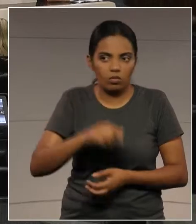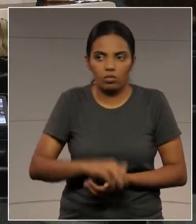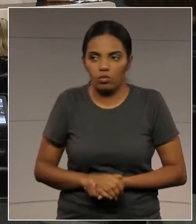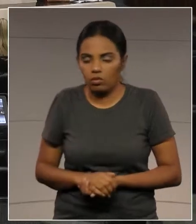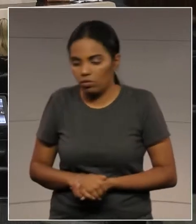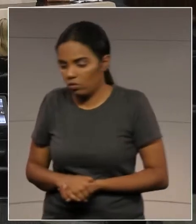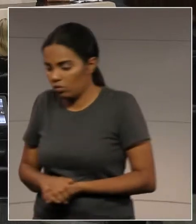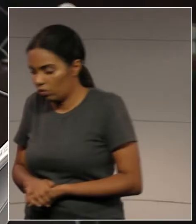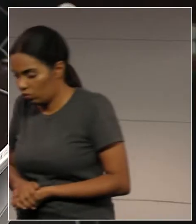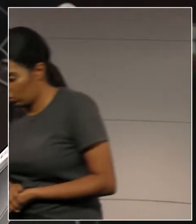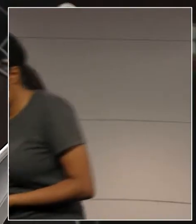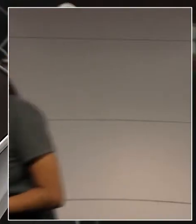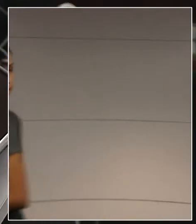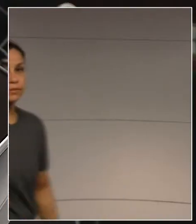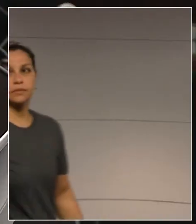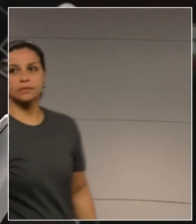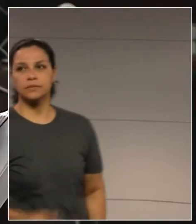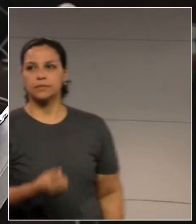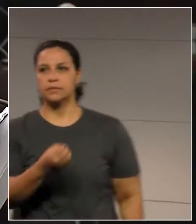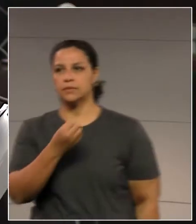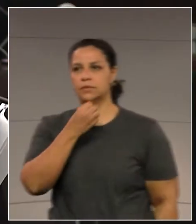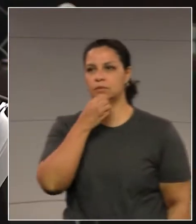Boa tarde, senhor secretário.